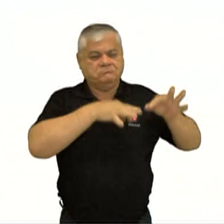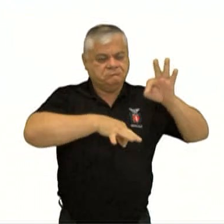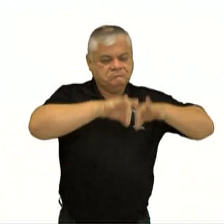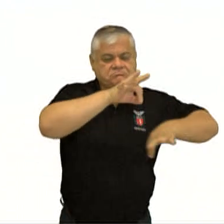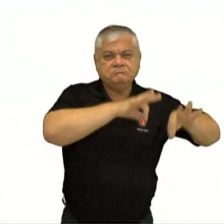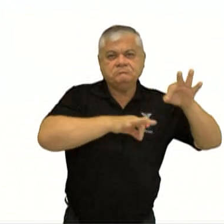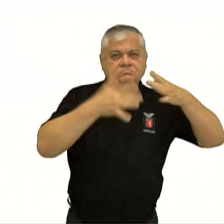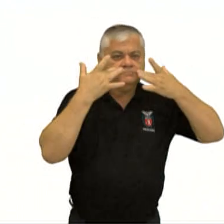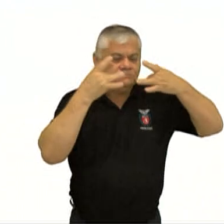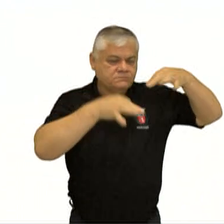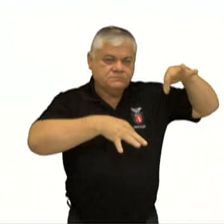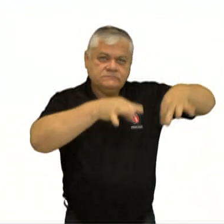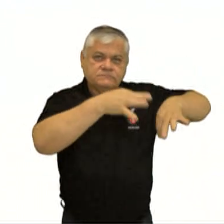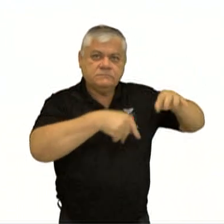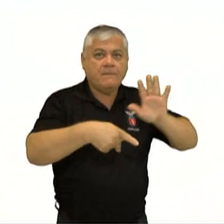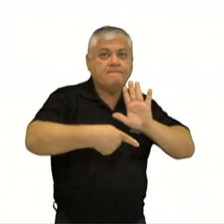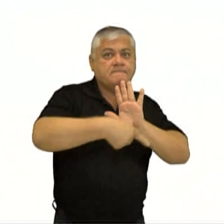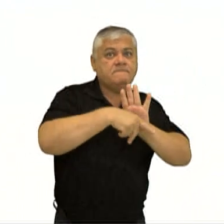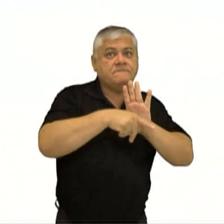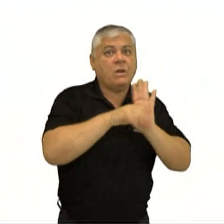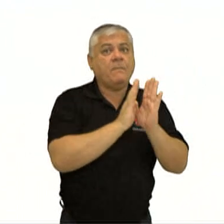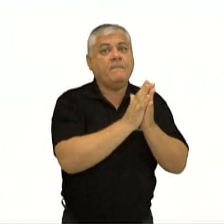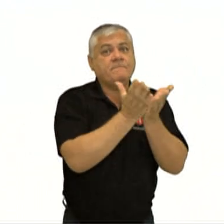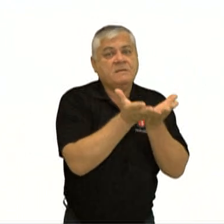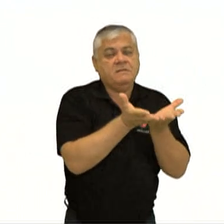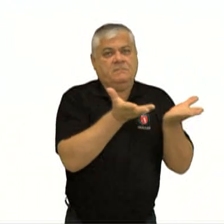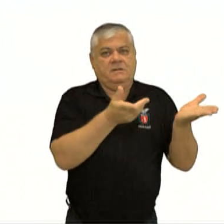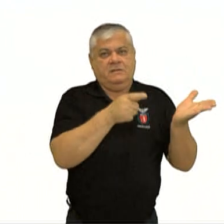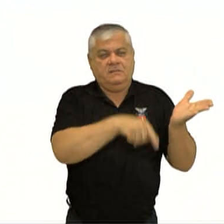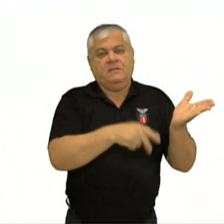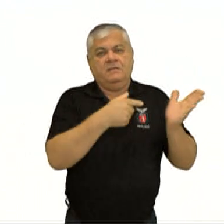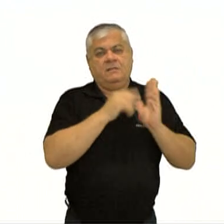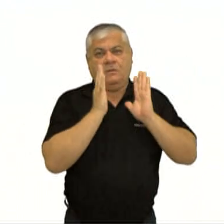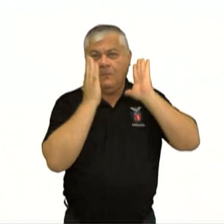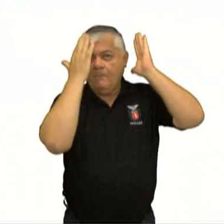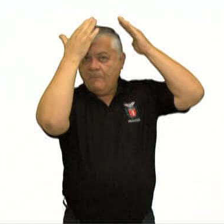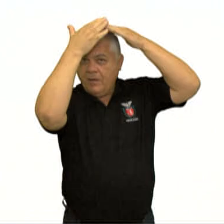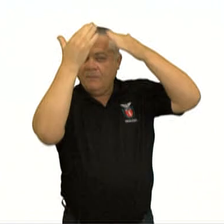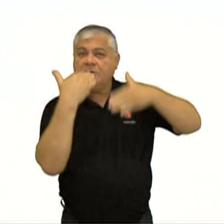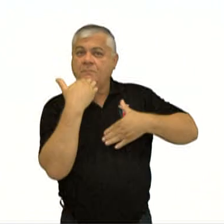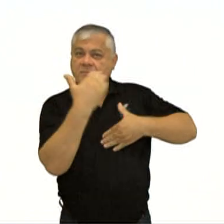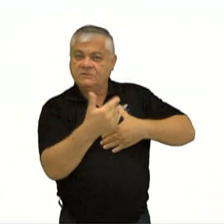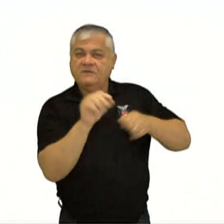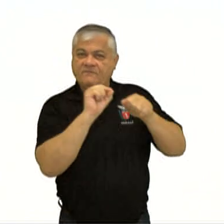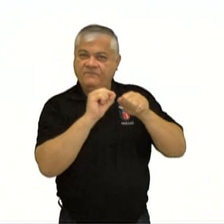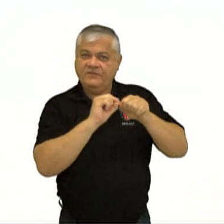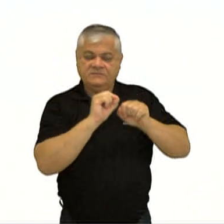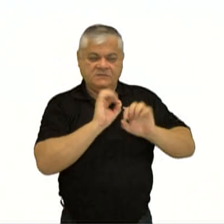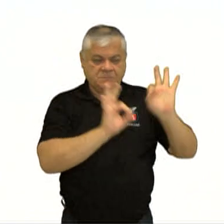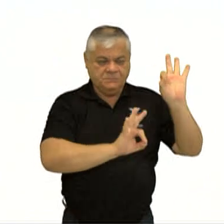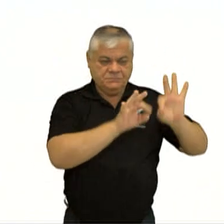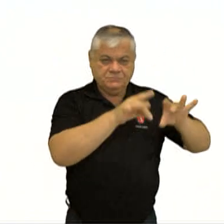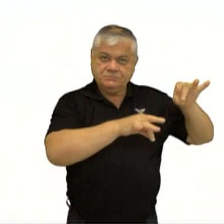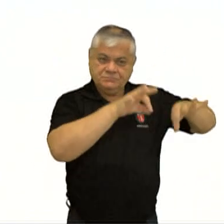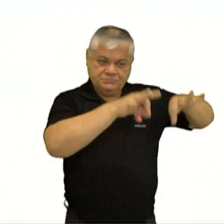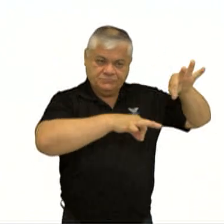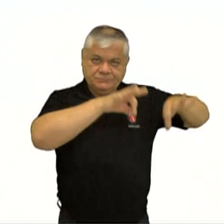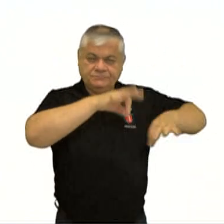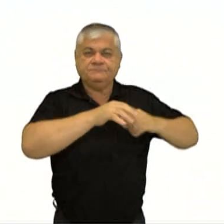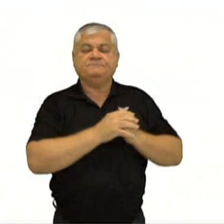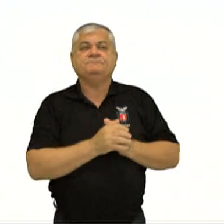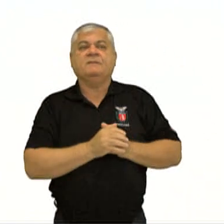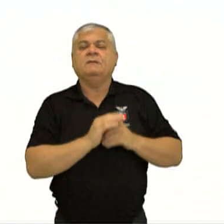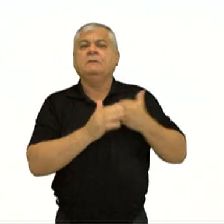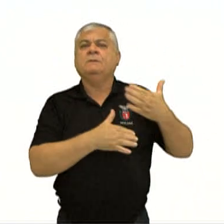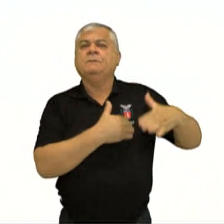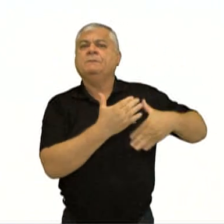cenas religiosas lá a pedido dos papas e dos nobres. Então a gente tem essa transformação no século XV,